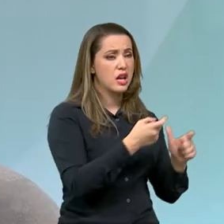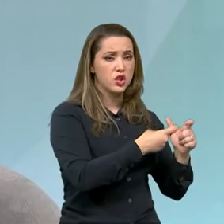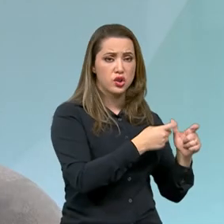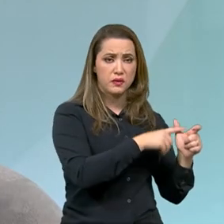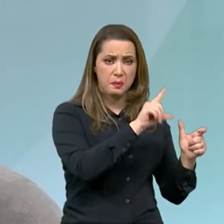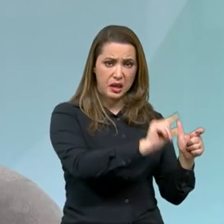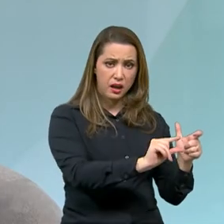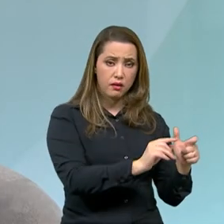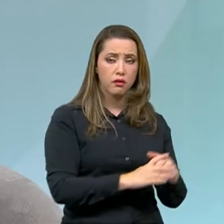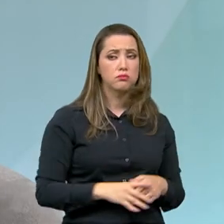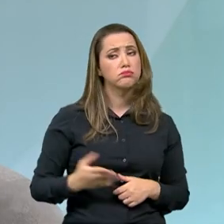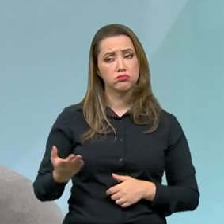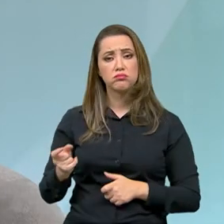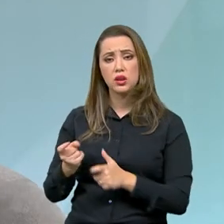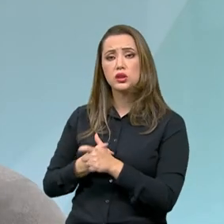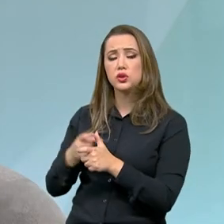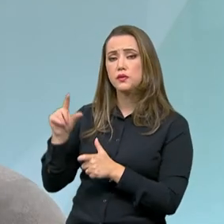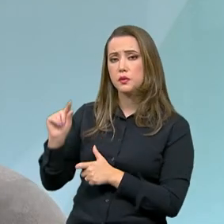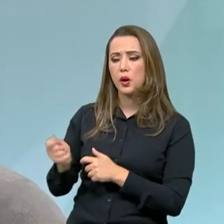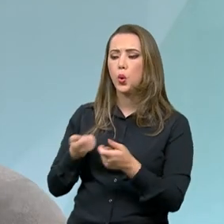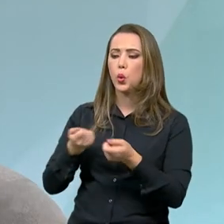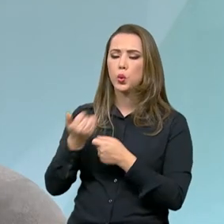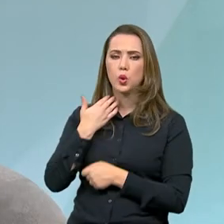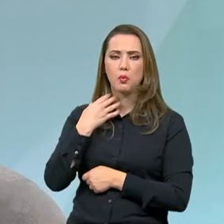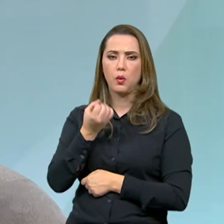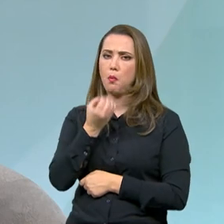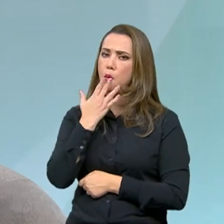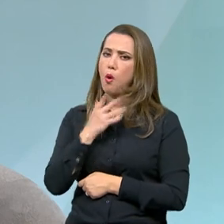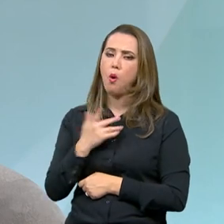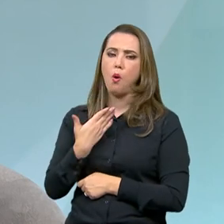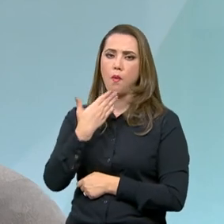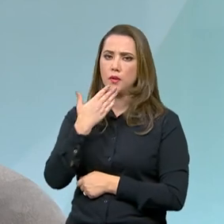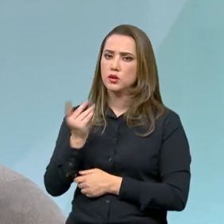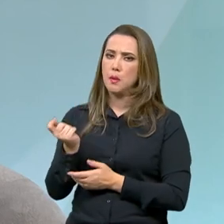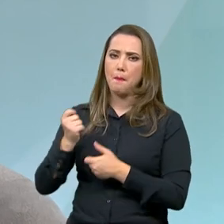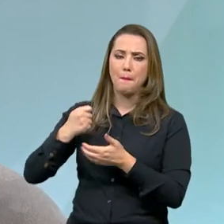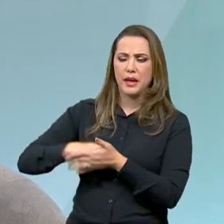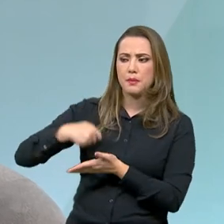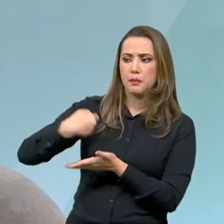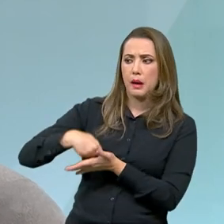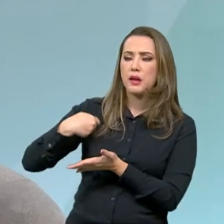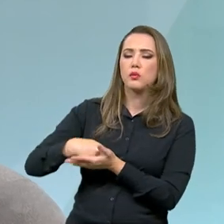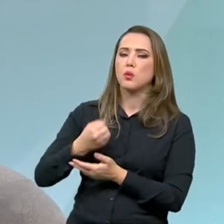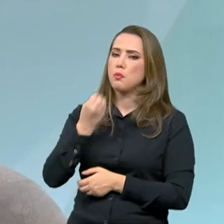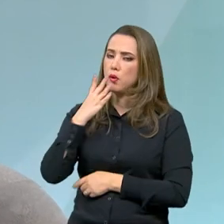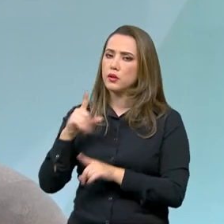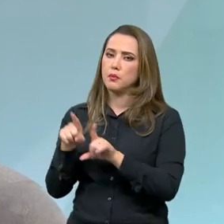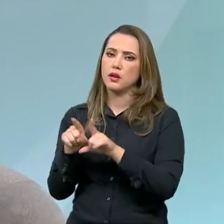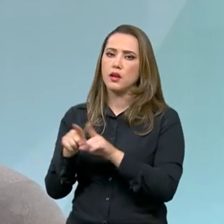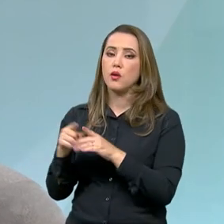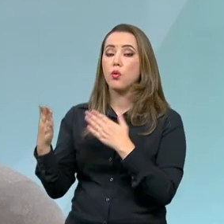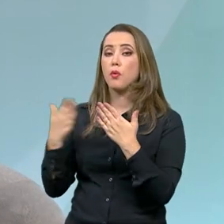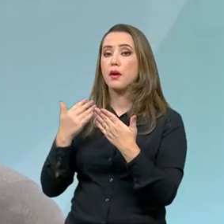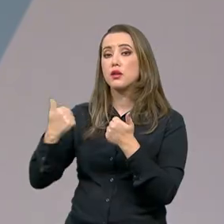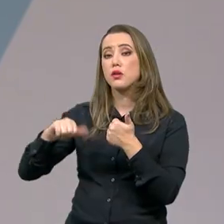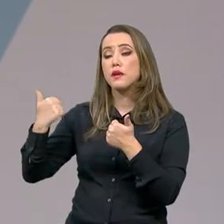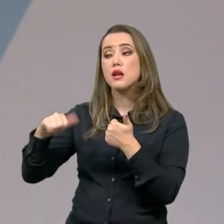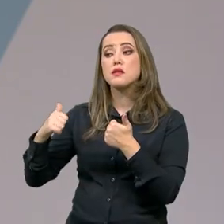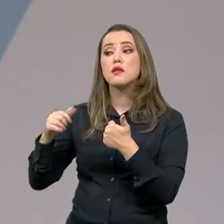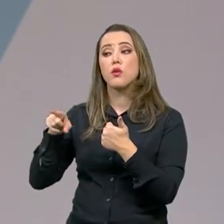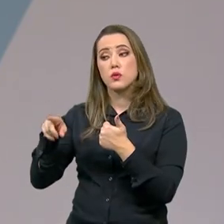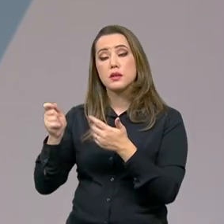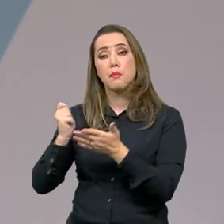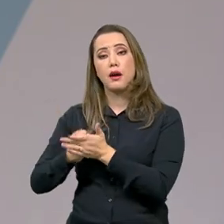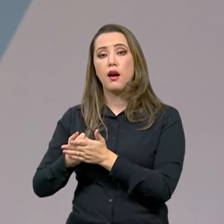inadimplência é baixa. O controle dos bancos é muito bom, o sistema de cobrança também. E a análise de risco também ajuda nisso daí. E